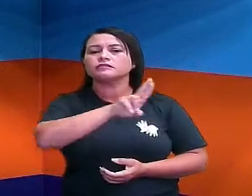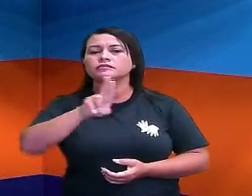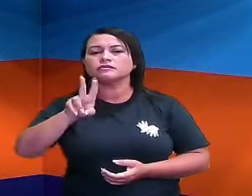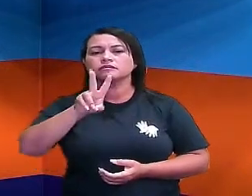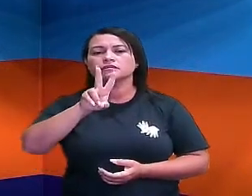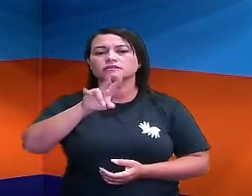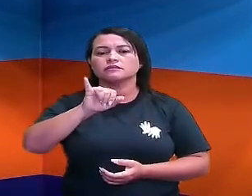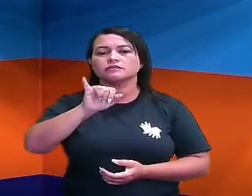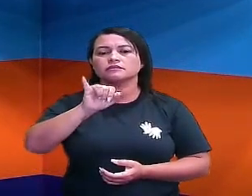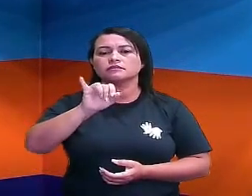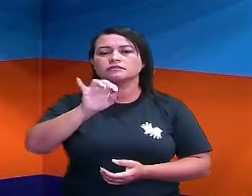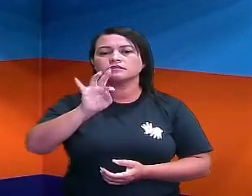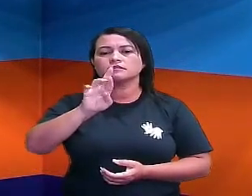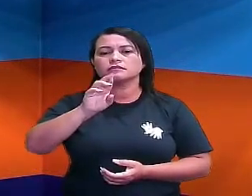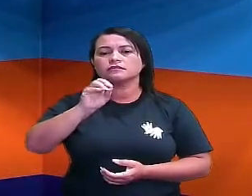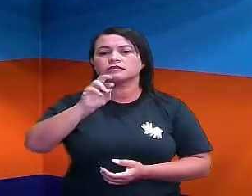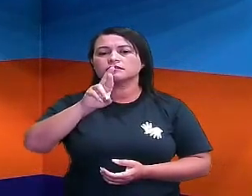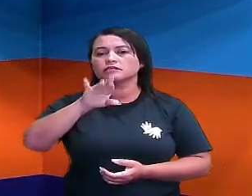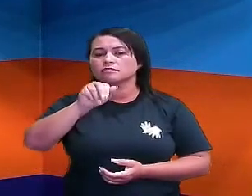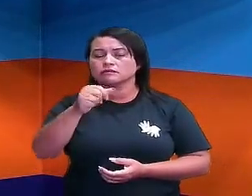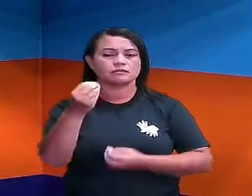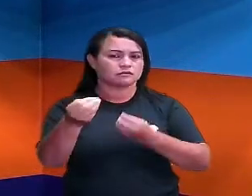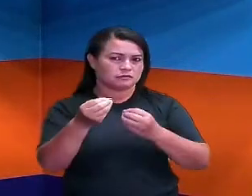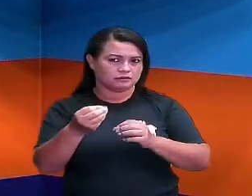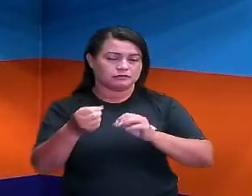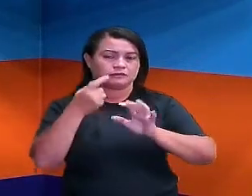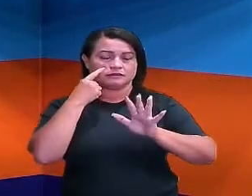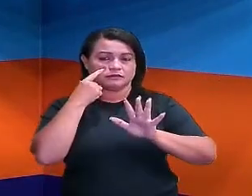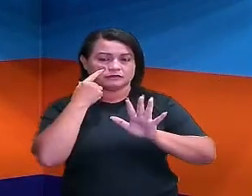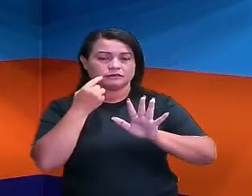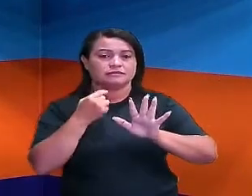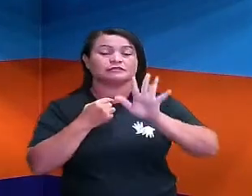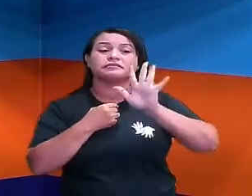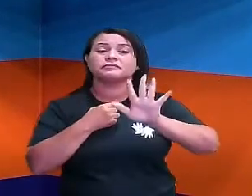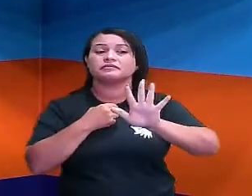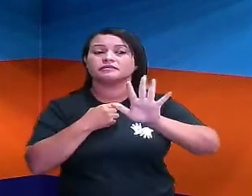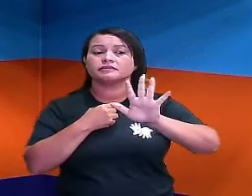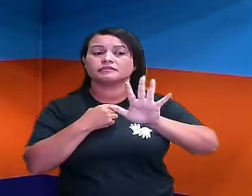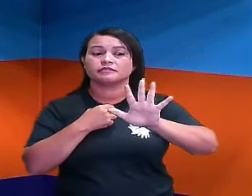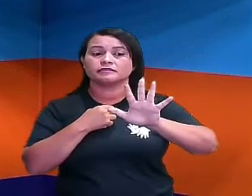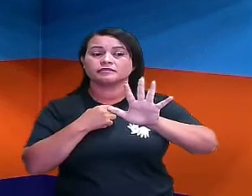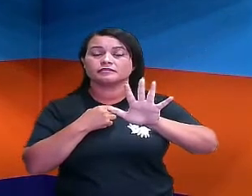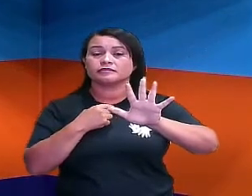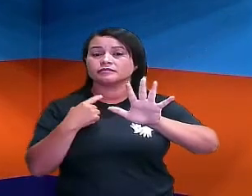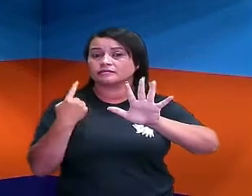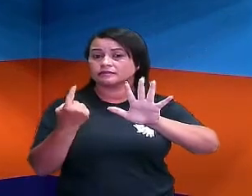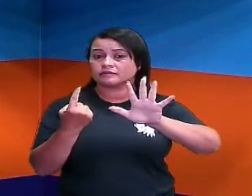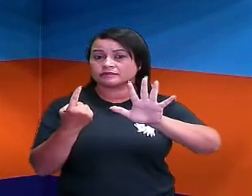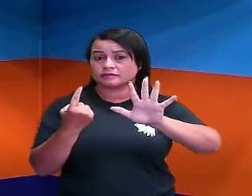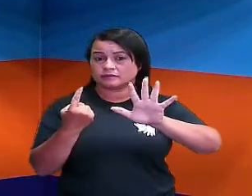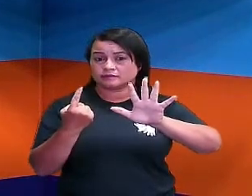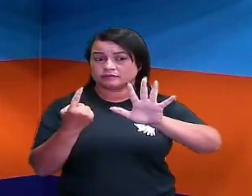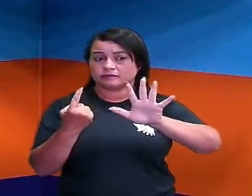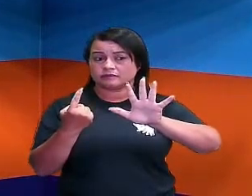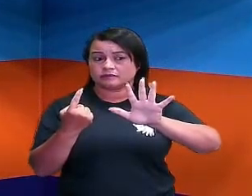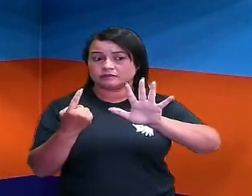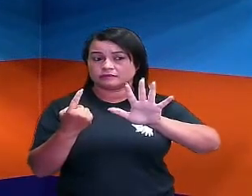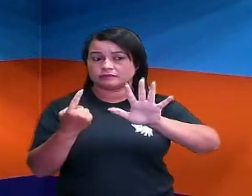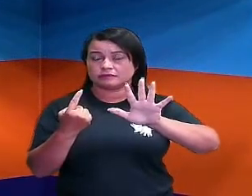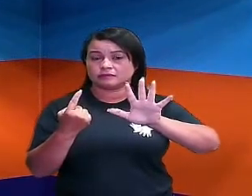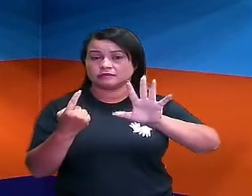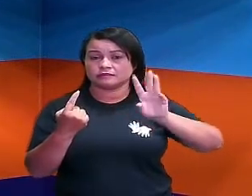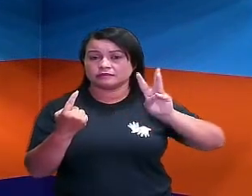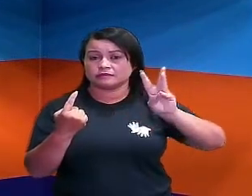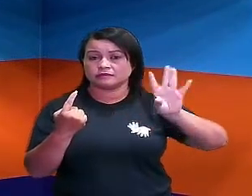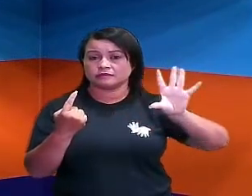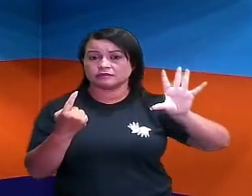Vitória. Eu vou pegar a minha mão, aí eu começo, um, porque é daqui até aqui,